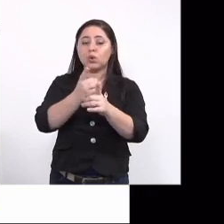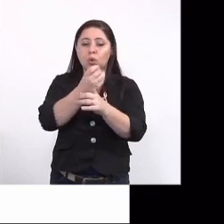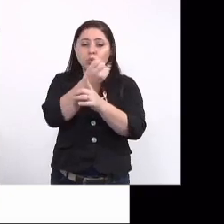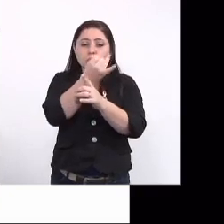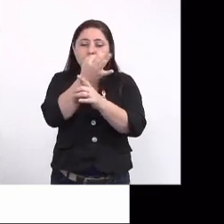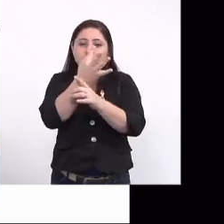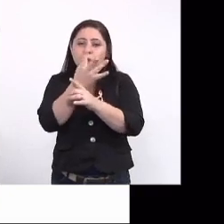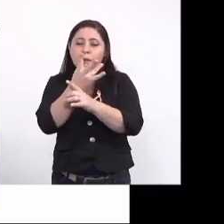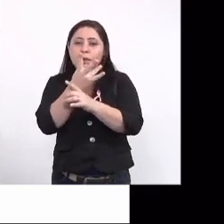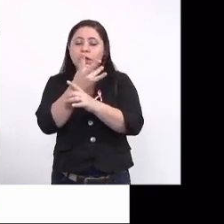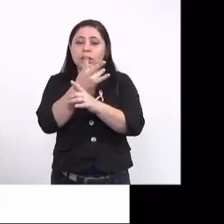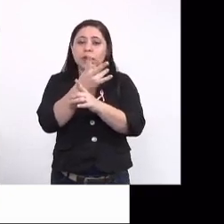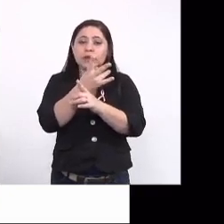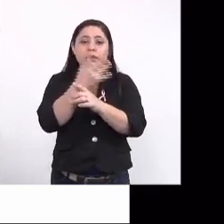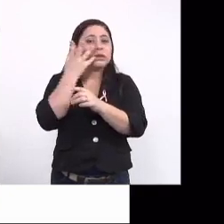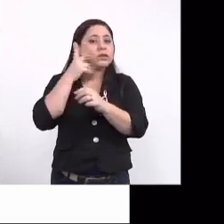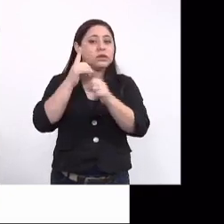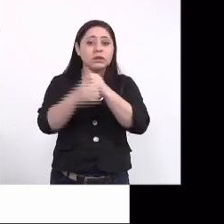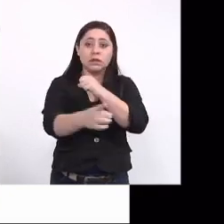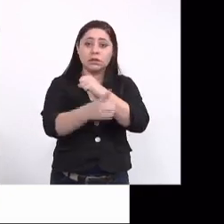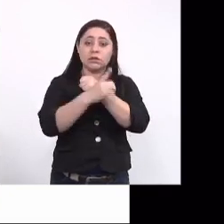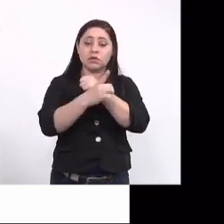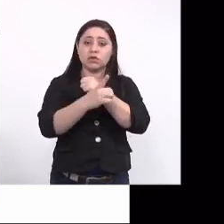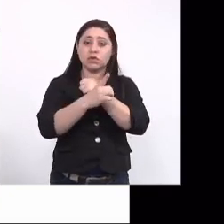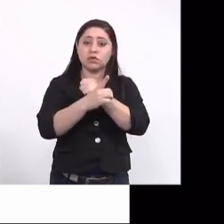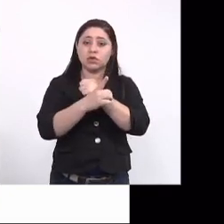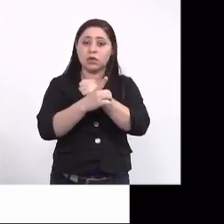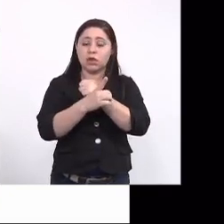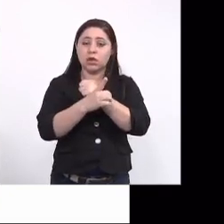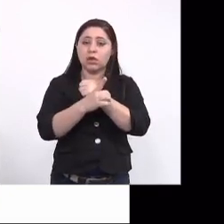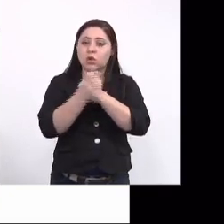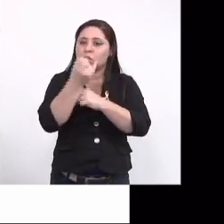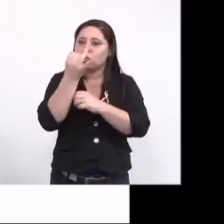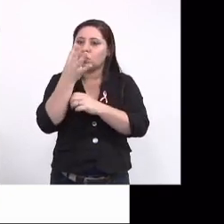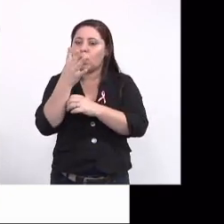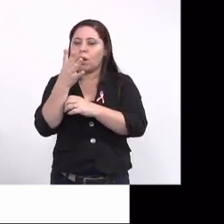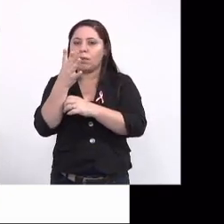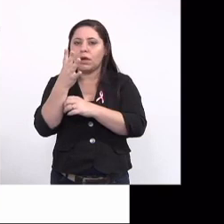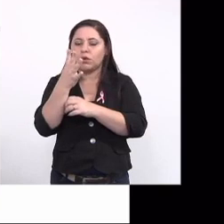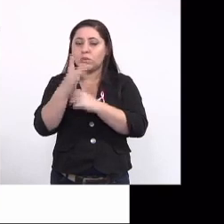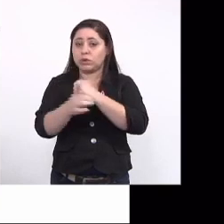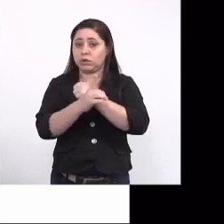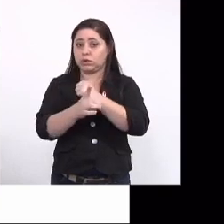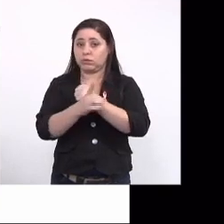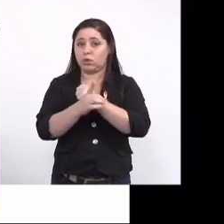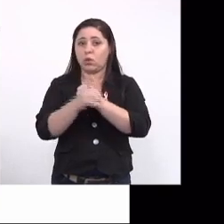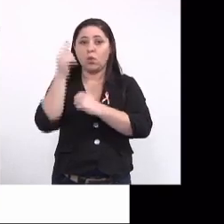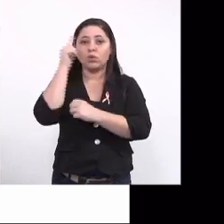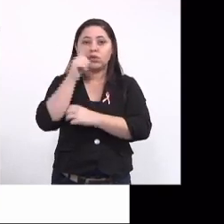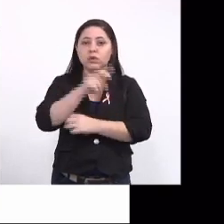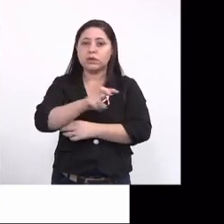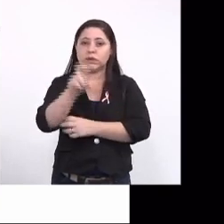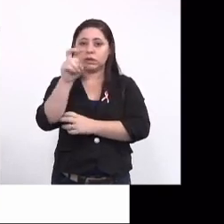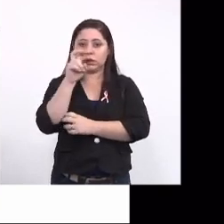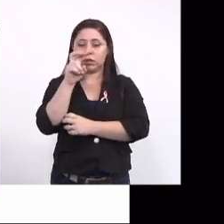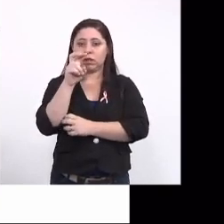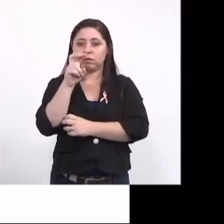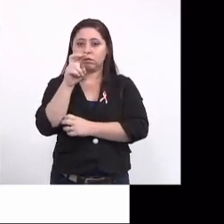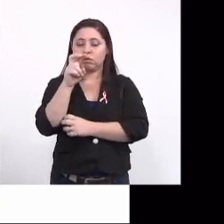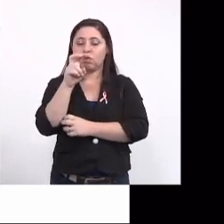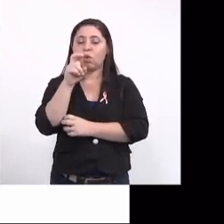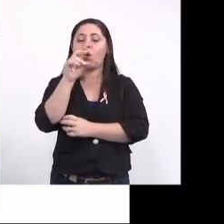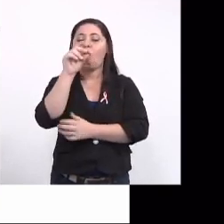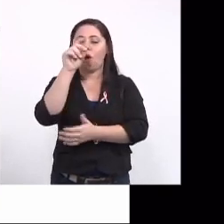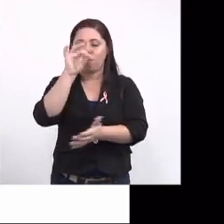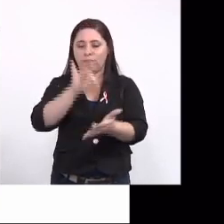essas crianças foram atendidas. E com esses dados de prontuário, gente conseguiu, entre essas 5, confirmar